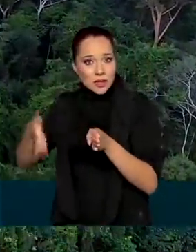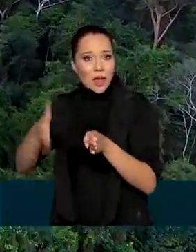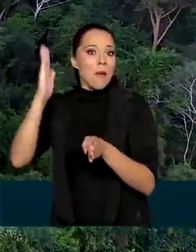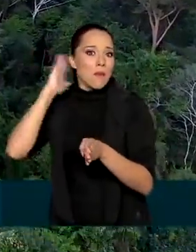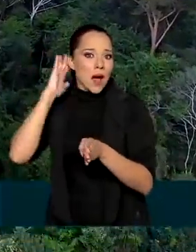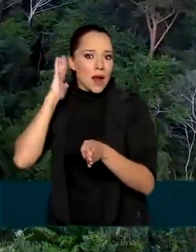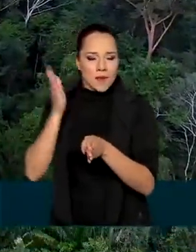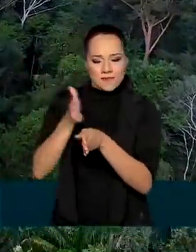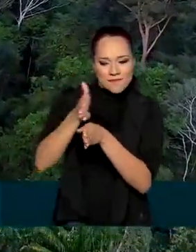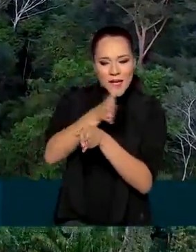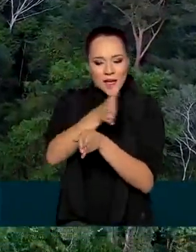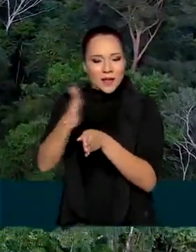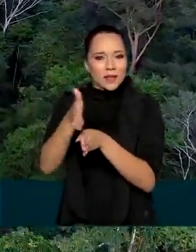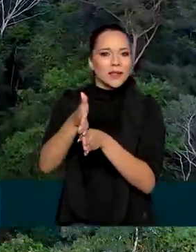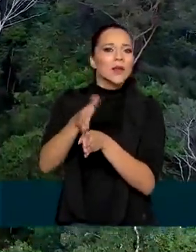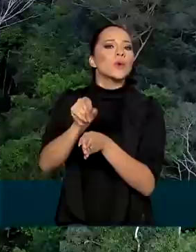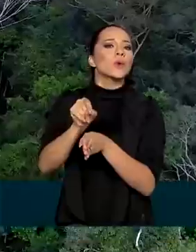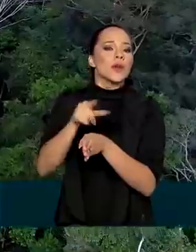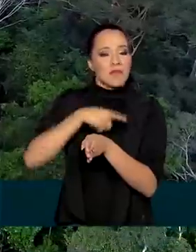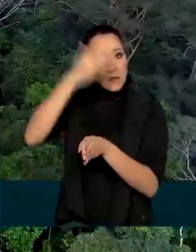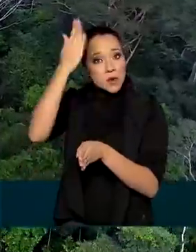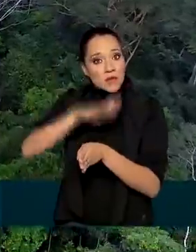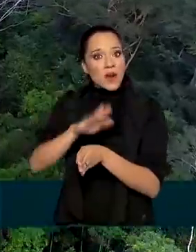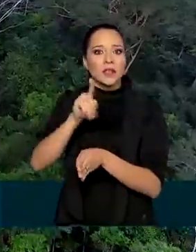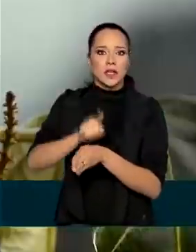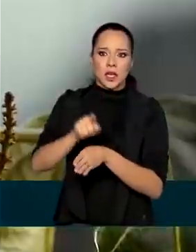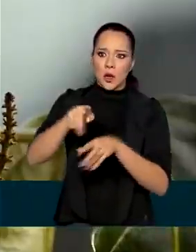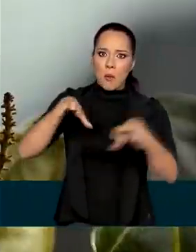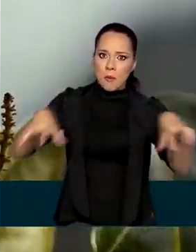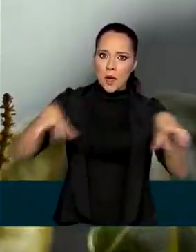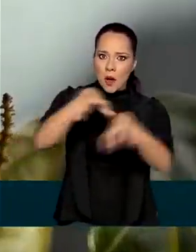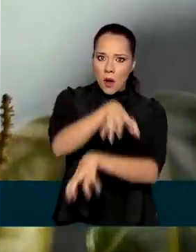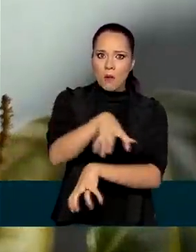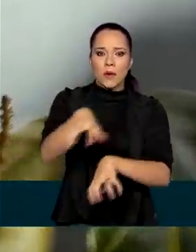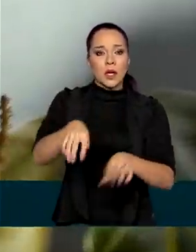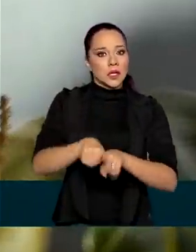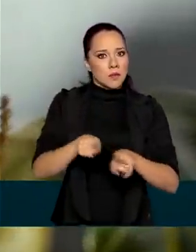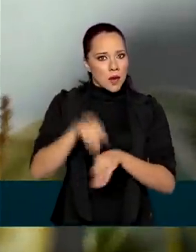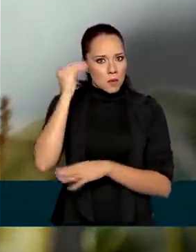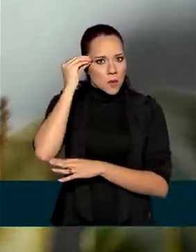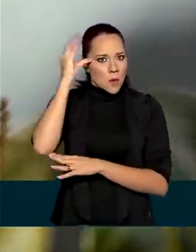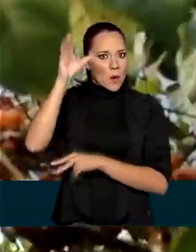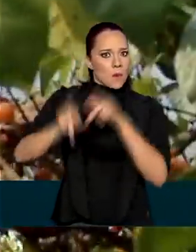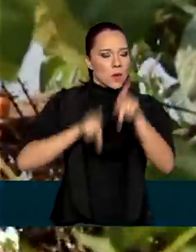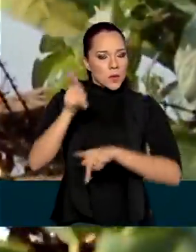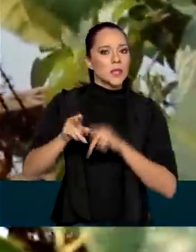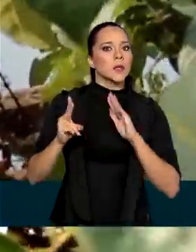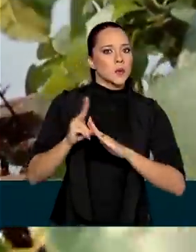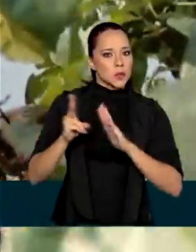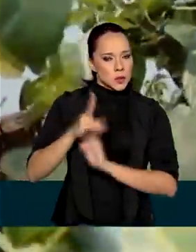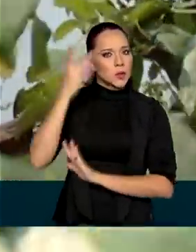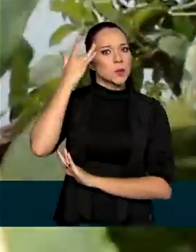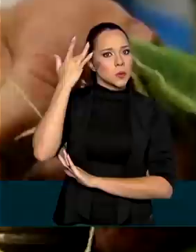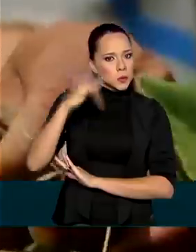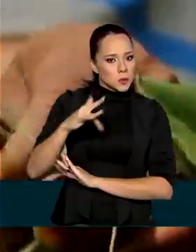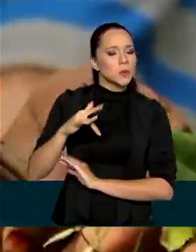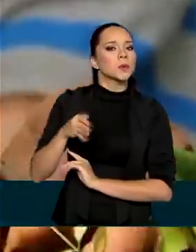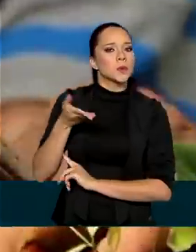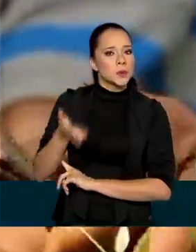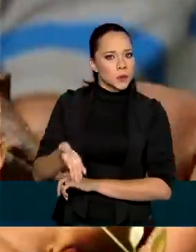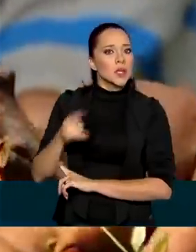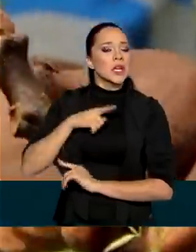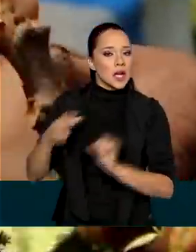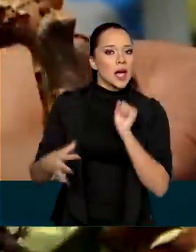Na região delimitada, ficou comprovado que o bioma local e o conhecimento do povo indígena Santeré Maué